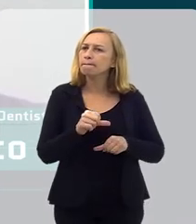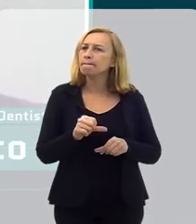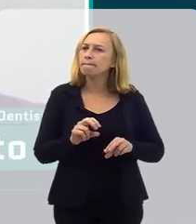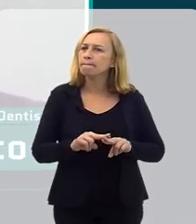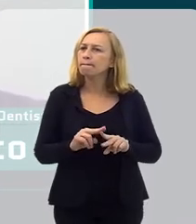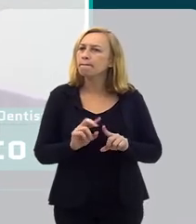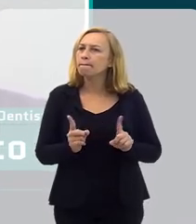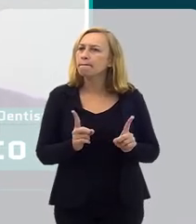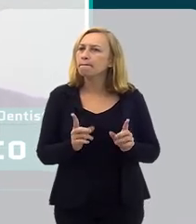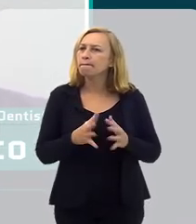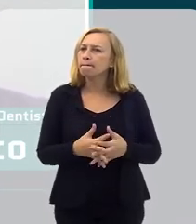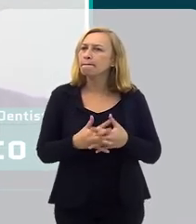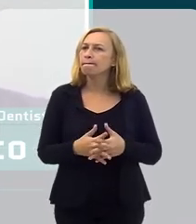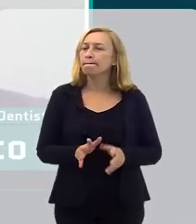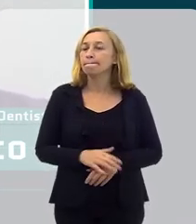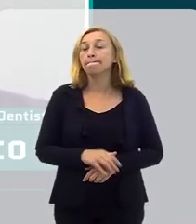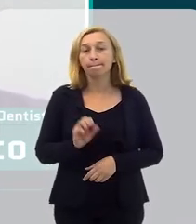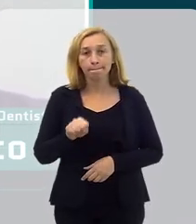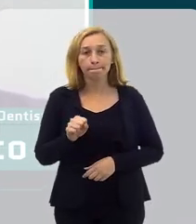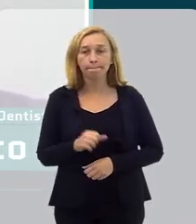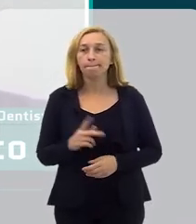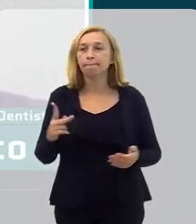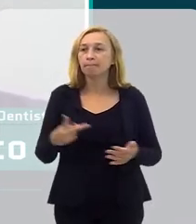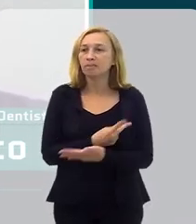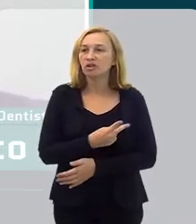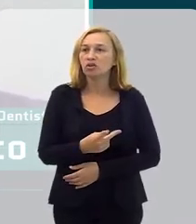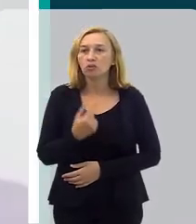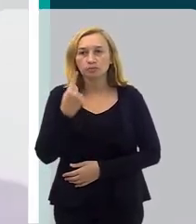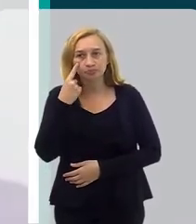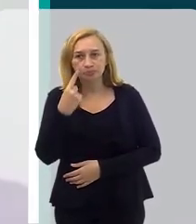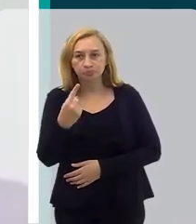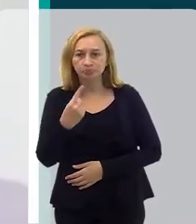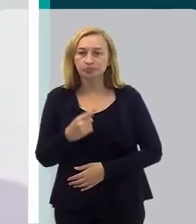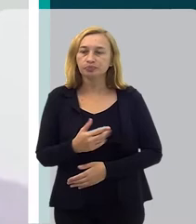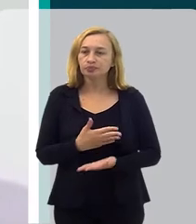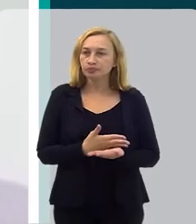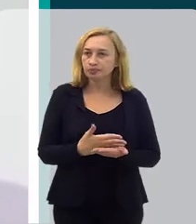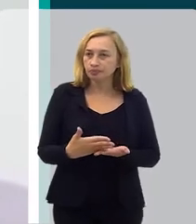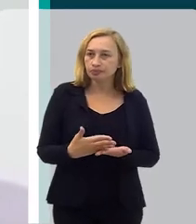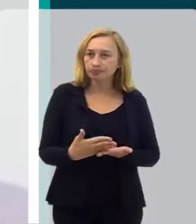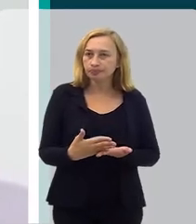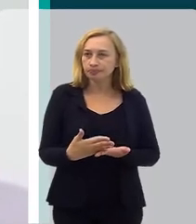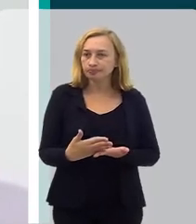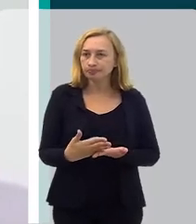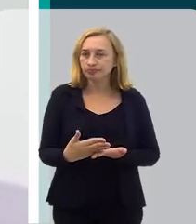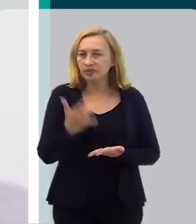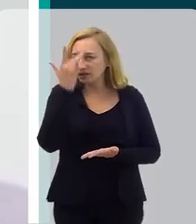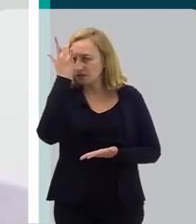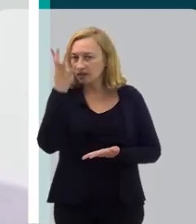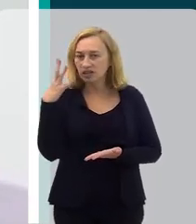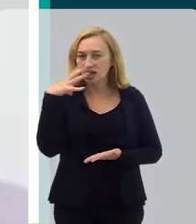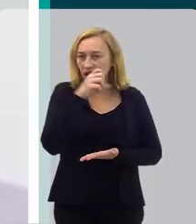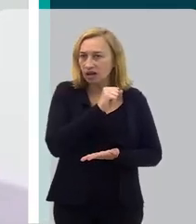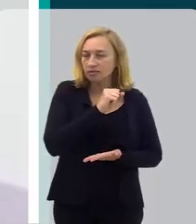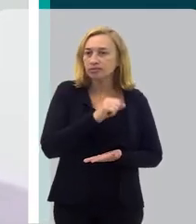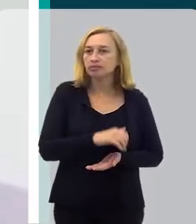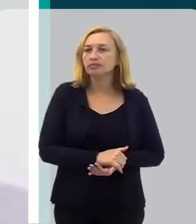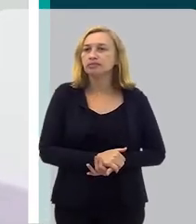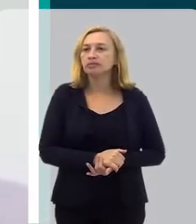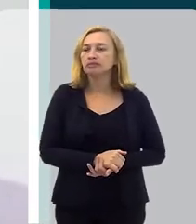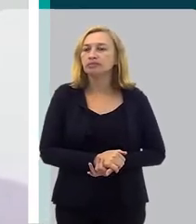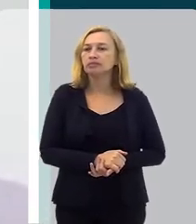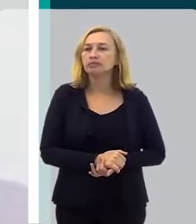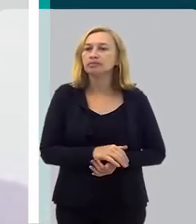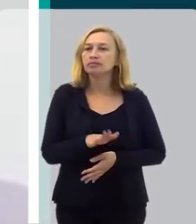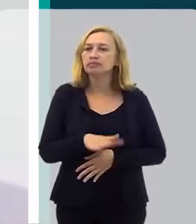ou é algo complexo? Sim, o que acontece? Quando detectado, inicialmente, isso é fácil detectar no nascimento,